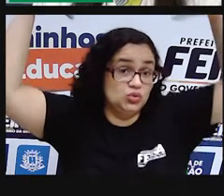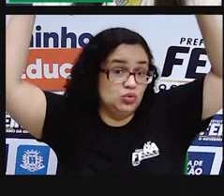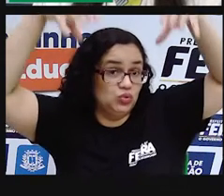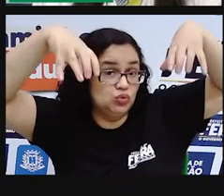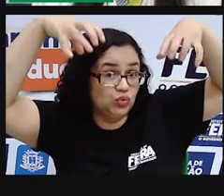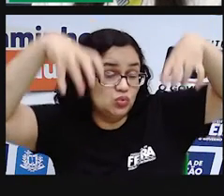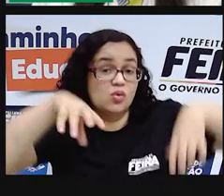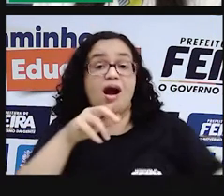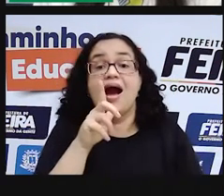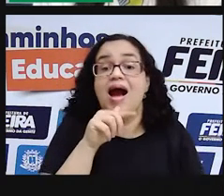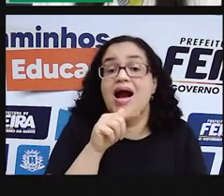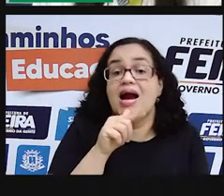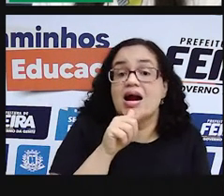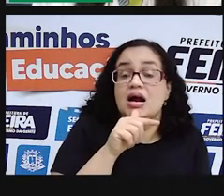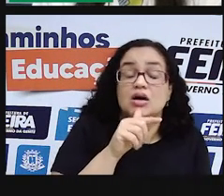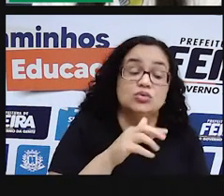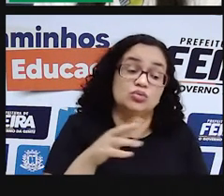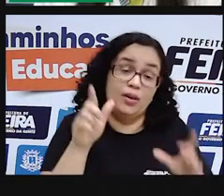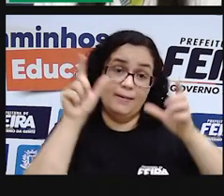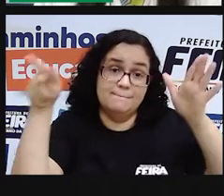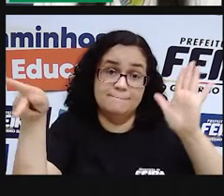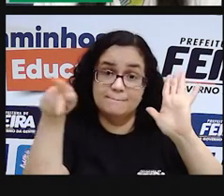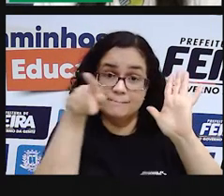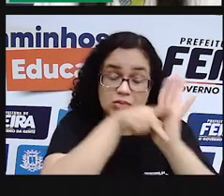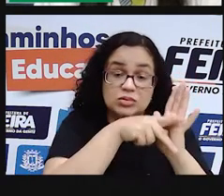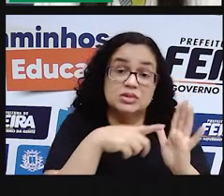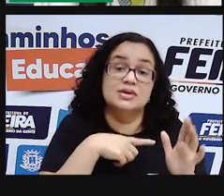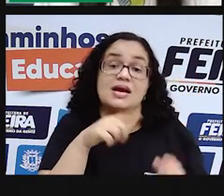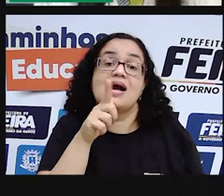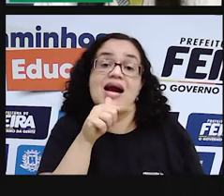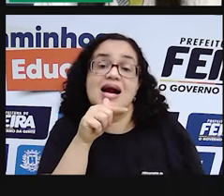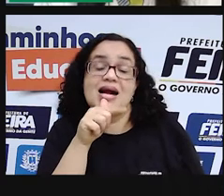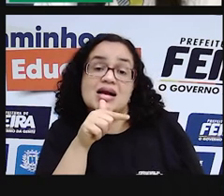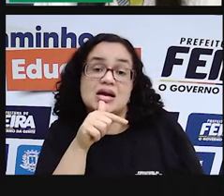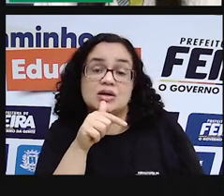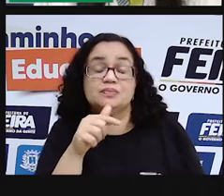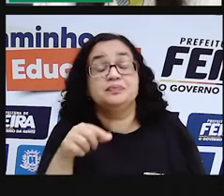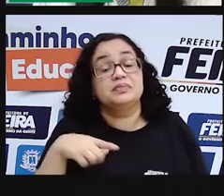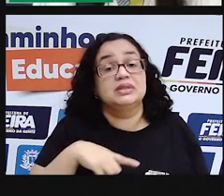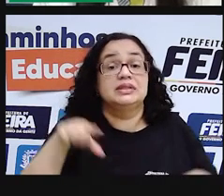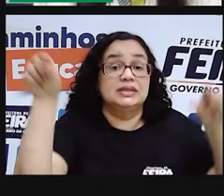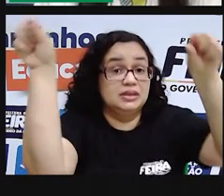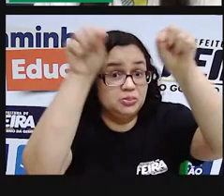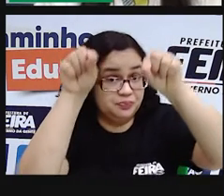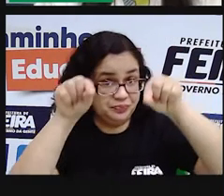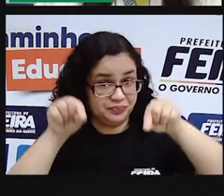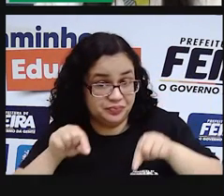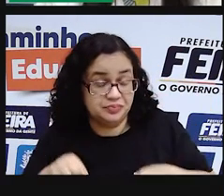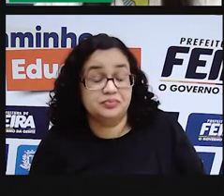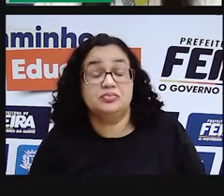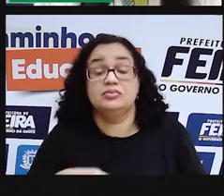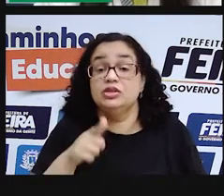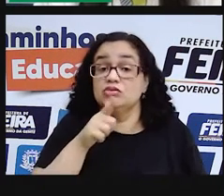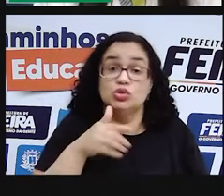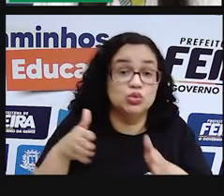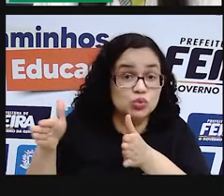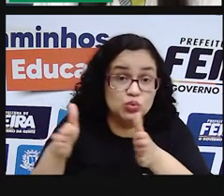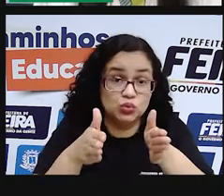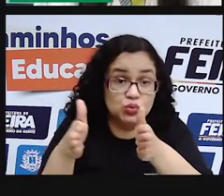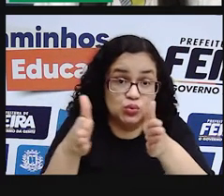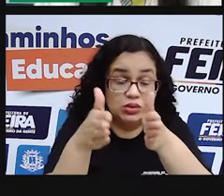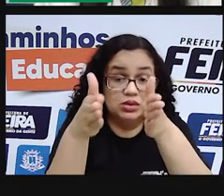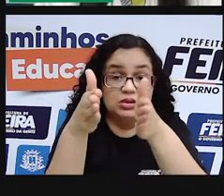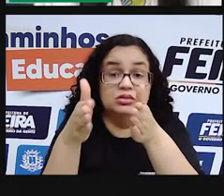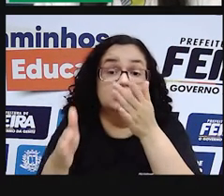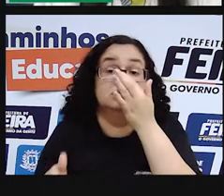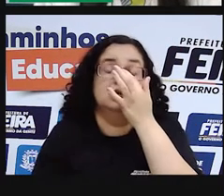pode vir de uma fonte de água, onde brota a água e abastece aquela lagoa. Pode vir de um rio, pode vir